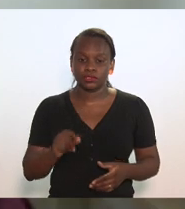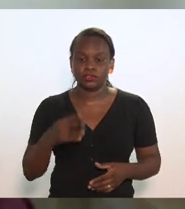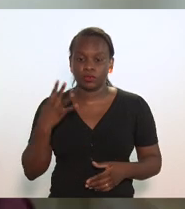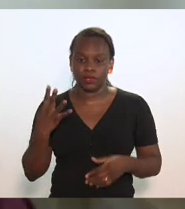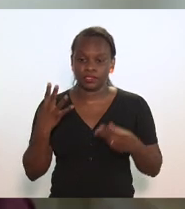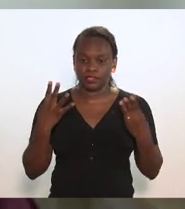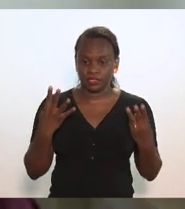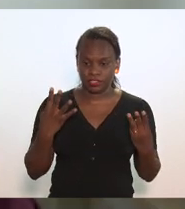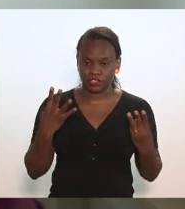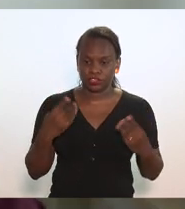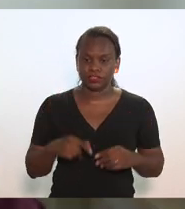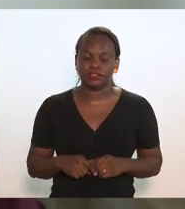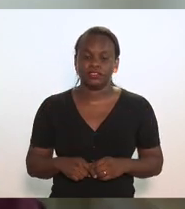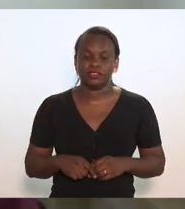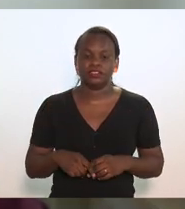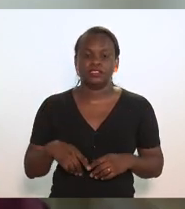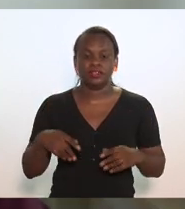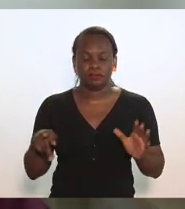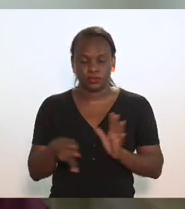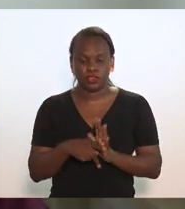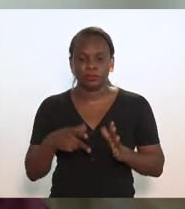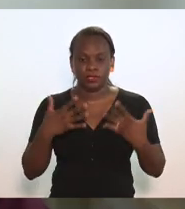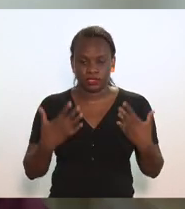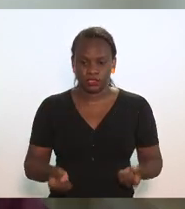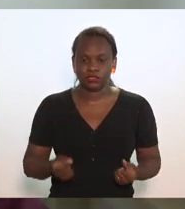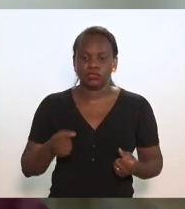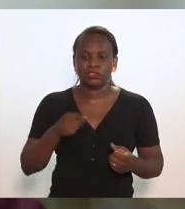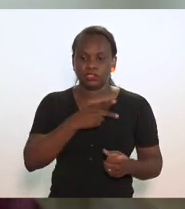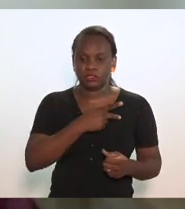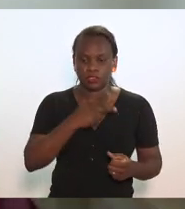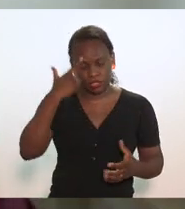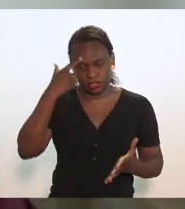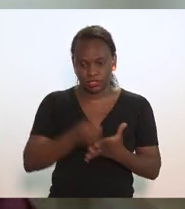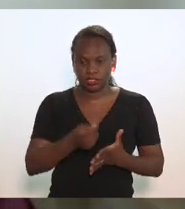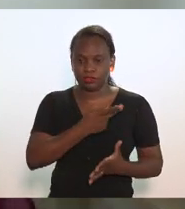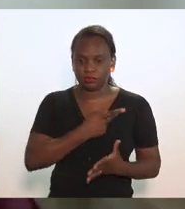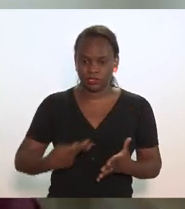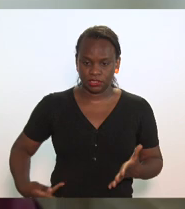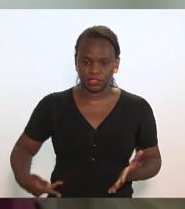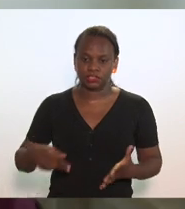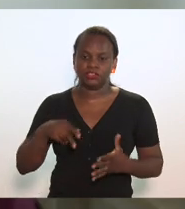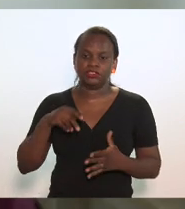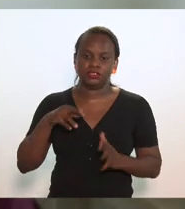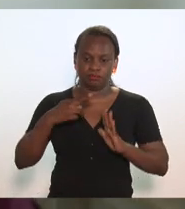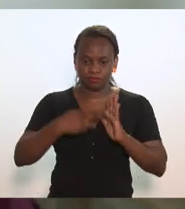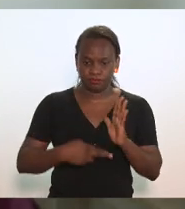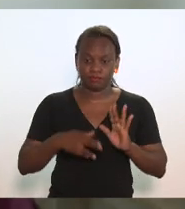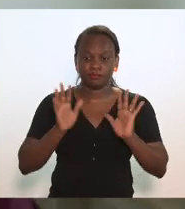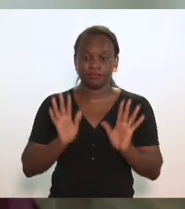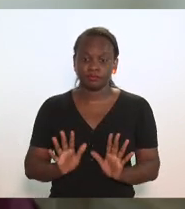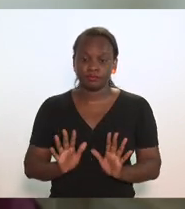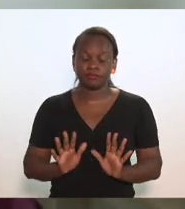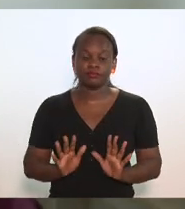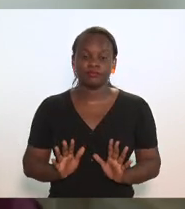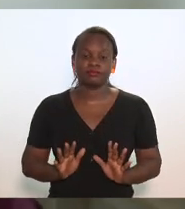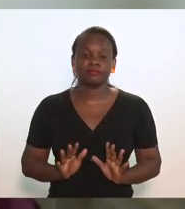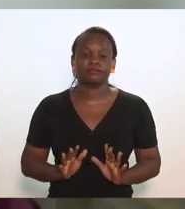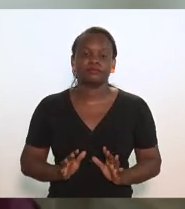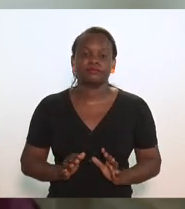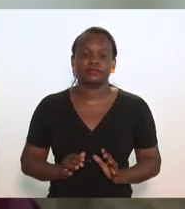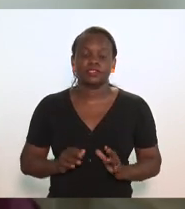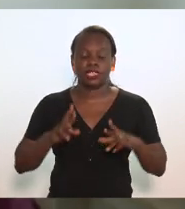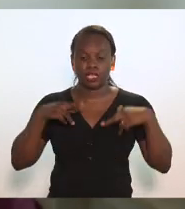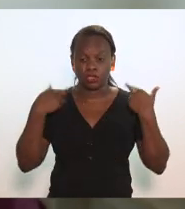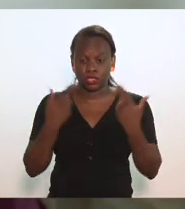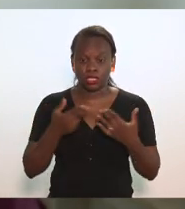a 3 a favor do parecer do presidente relator. Mas, pós